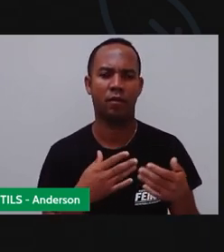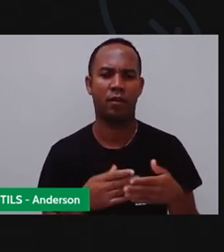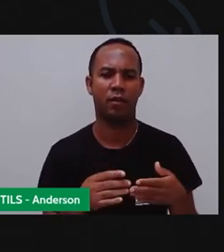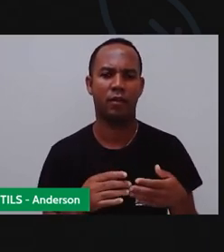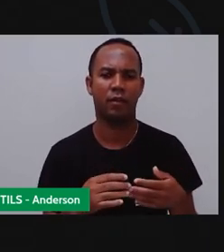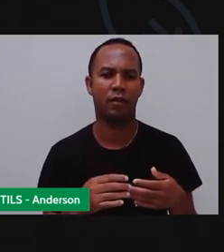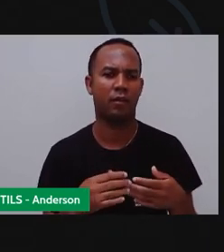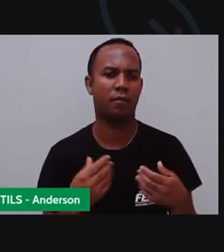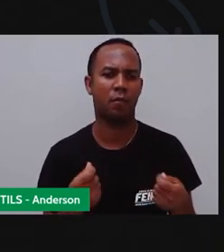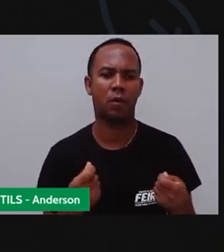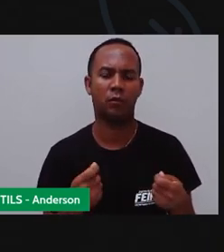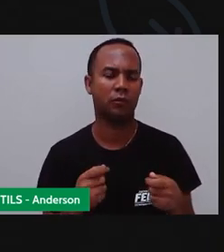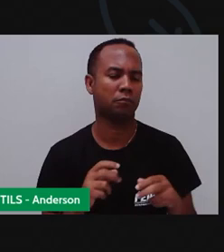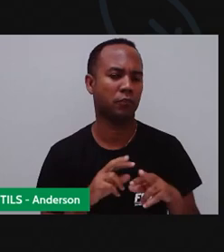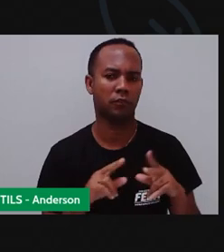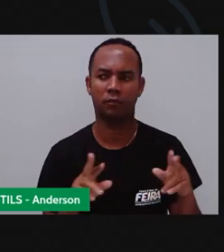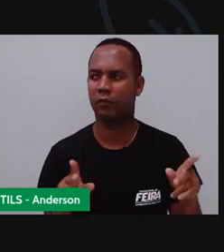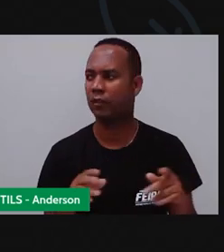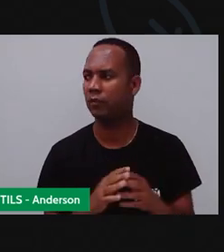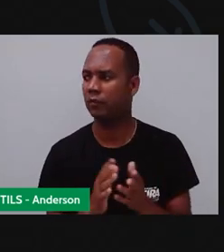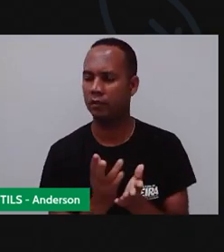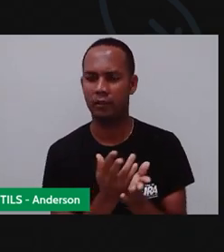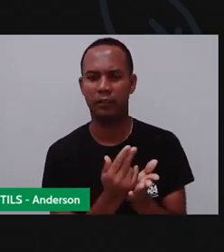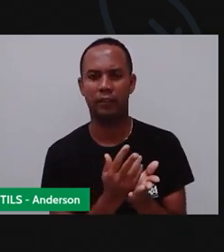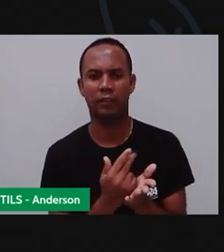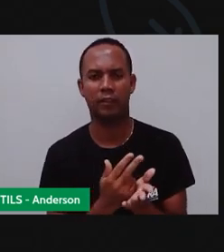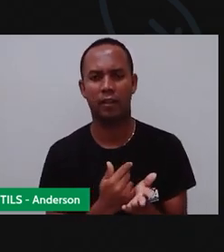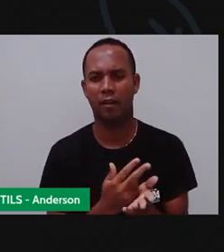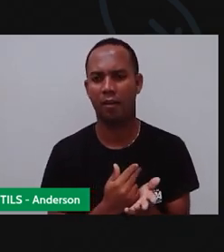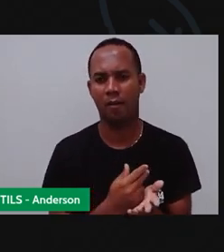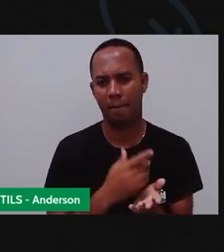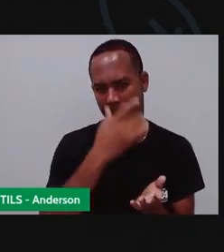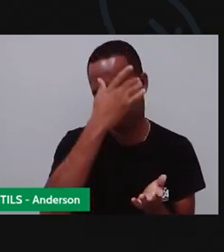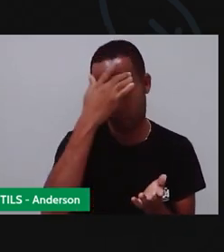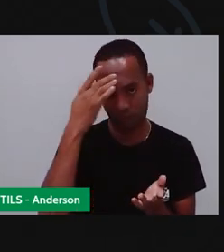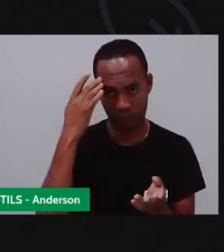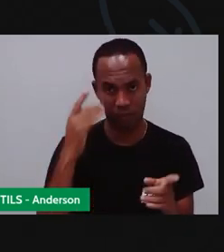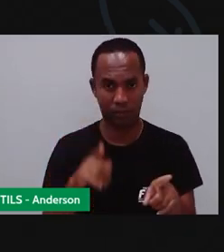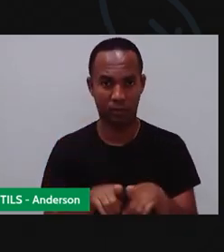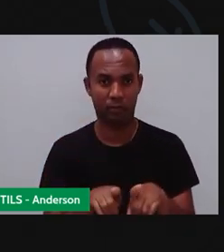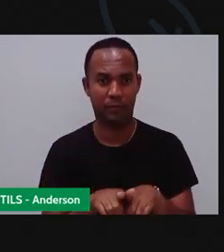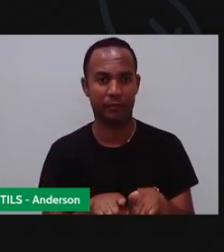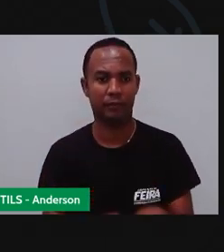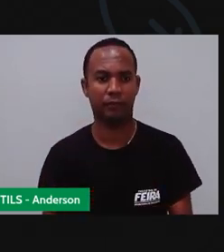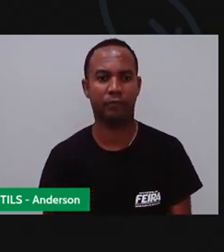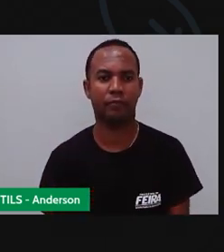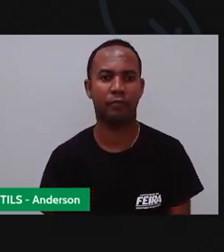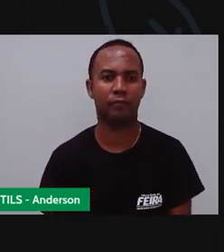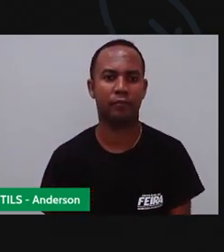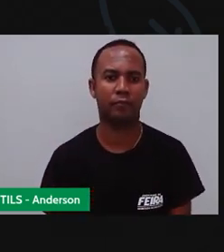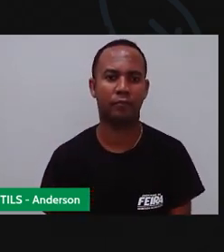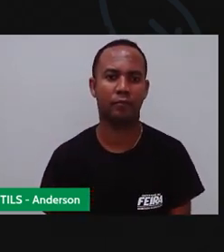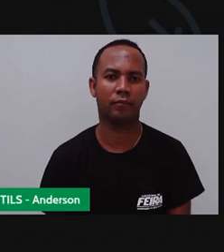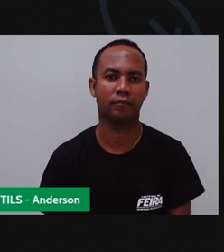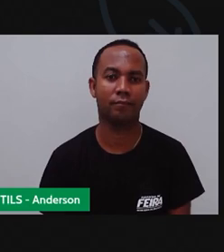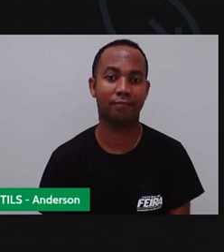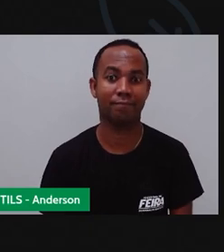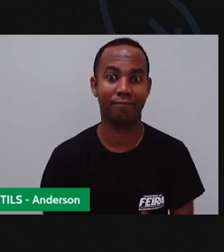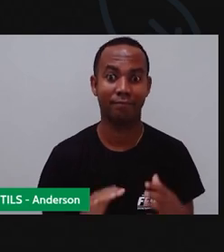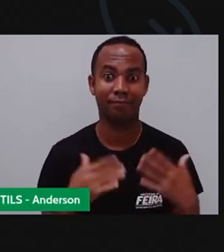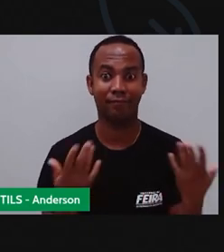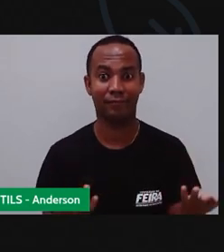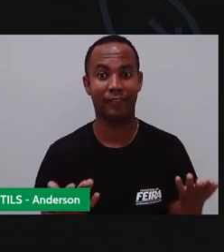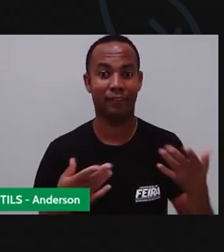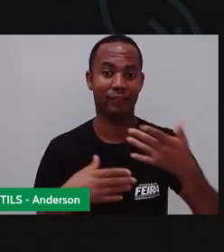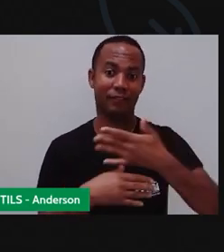bonecos Você pode desenhar pessoas Imagine só E aí você terá o quê? A sua maquete E